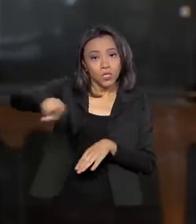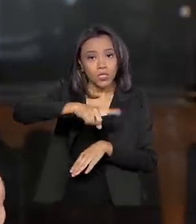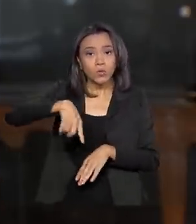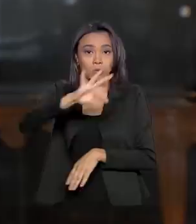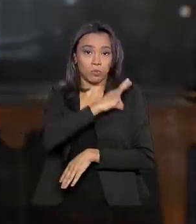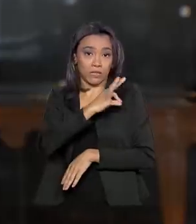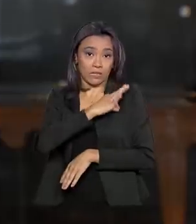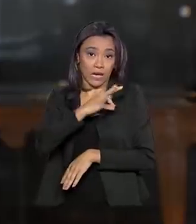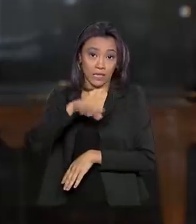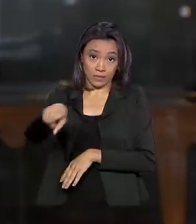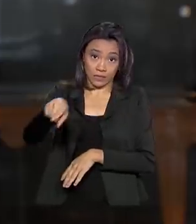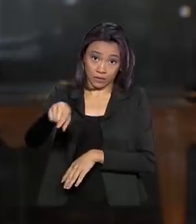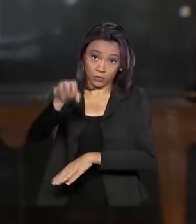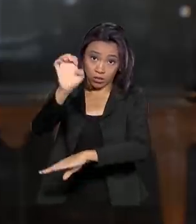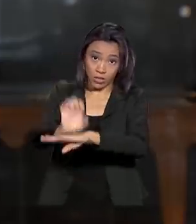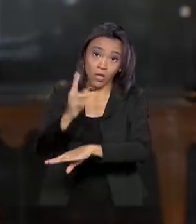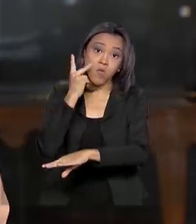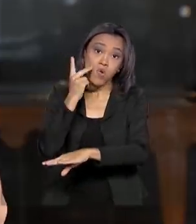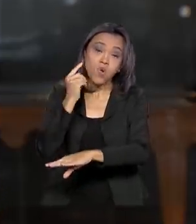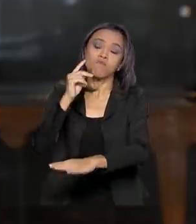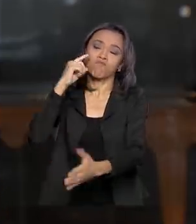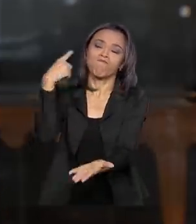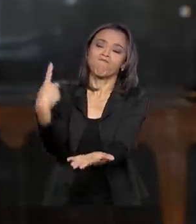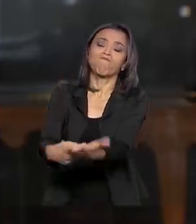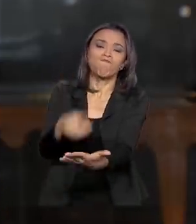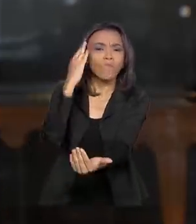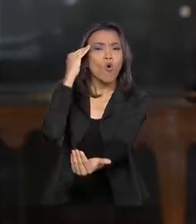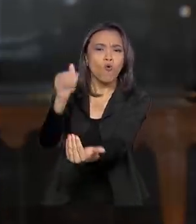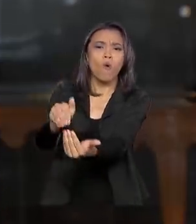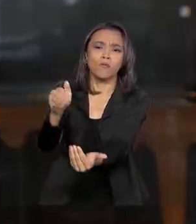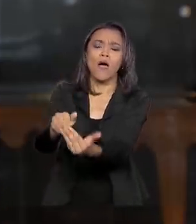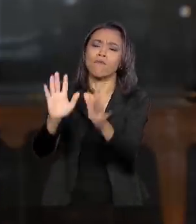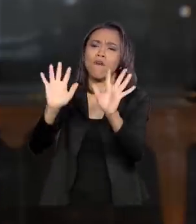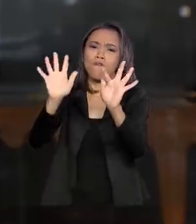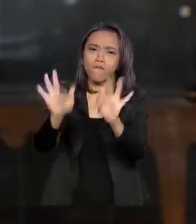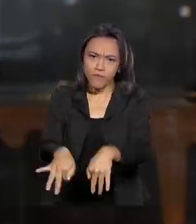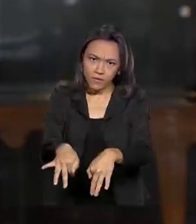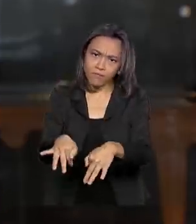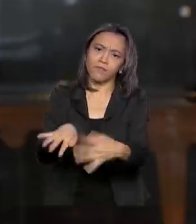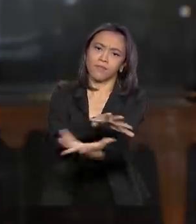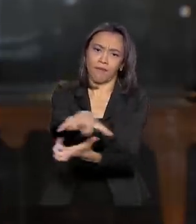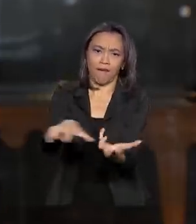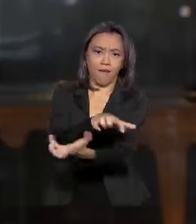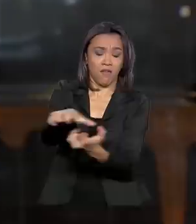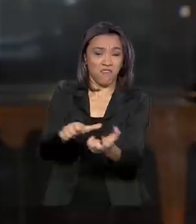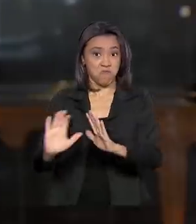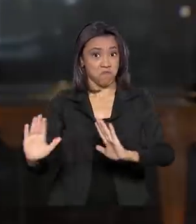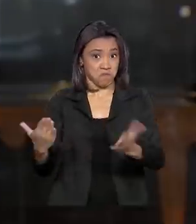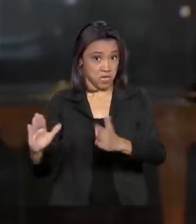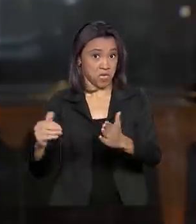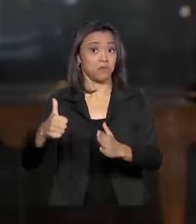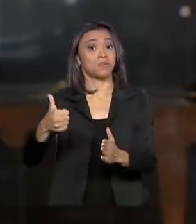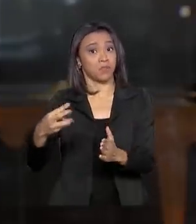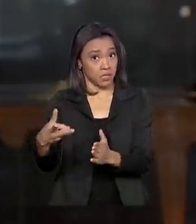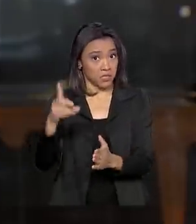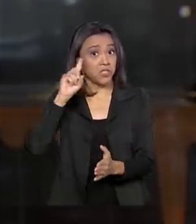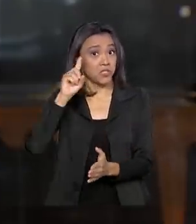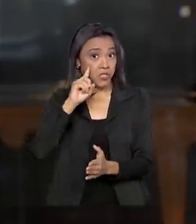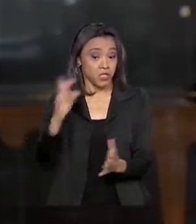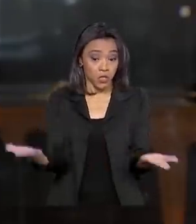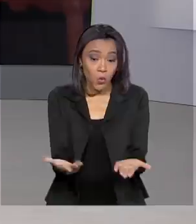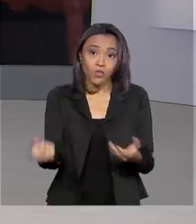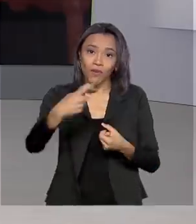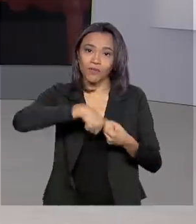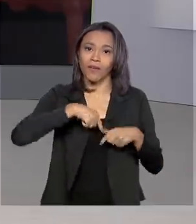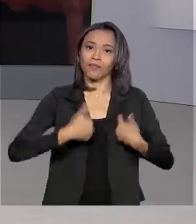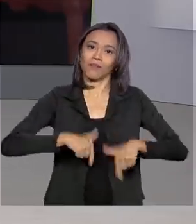do Ceará entraram em acordo com o governo local, decidiram encerrar essa greve depois de 13 dias e retornaram ao trabalho na manhã de hoje. Renata?